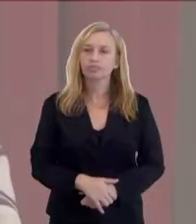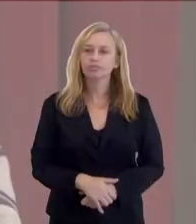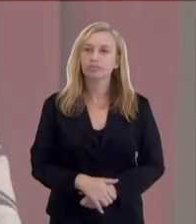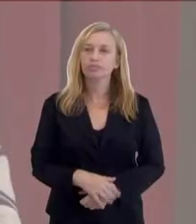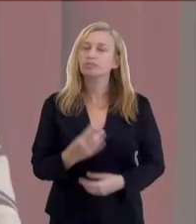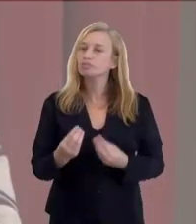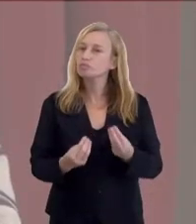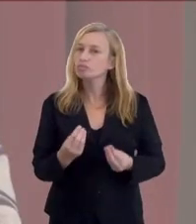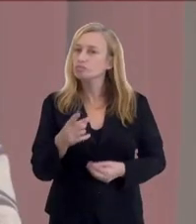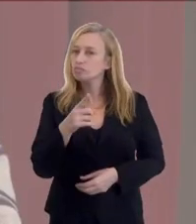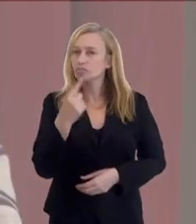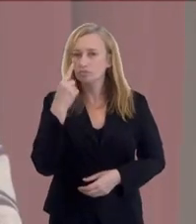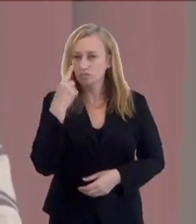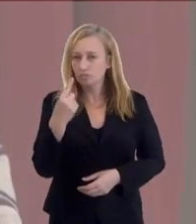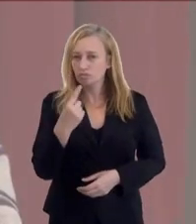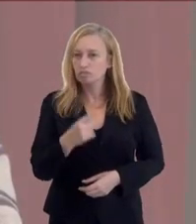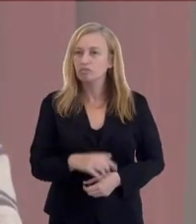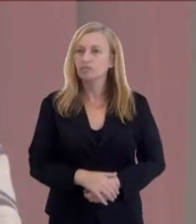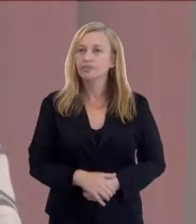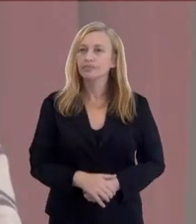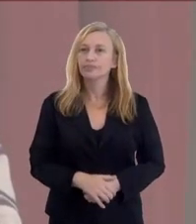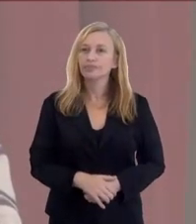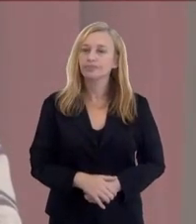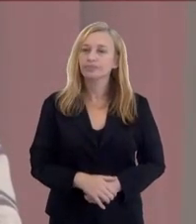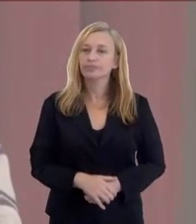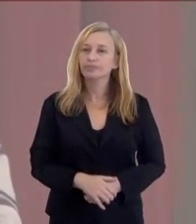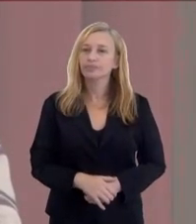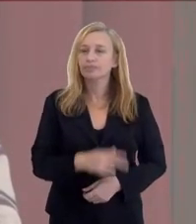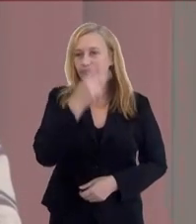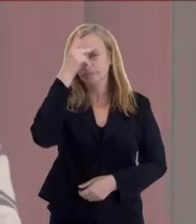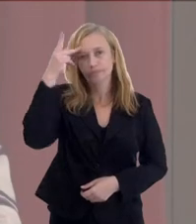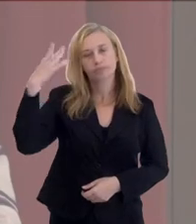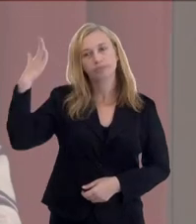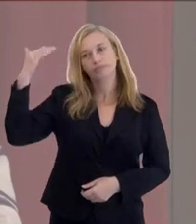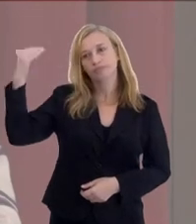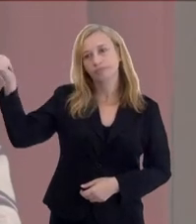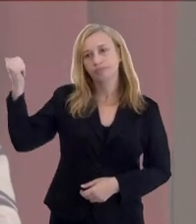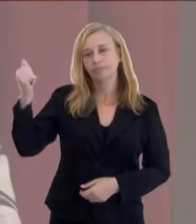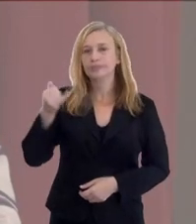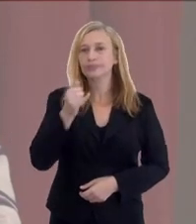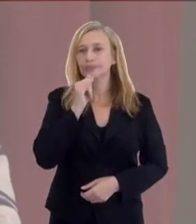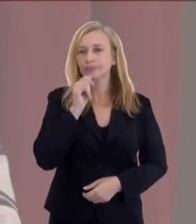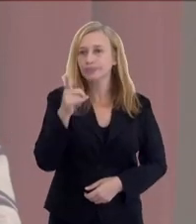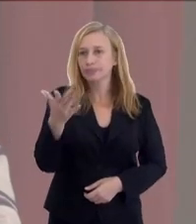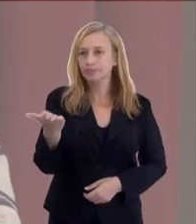um caso. por exemplo, como vocês desencaram